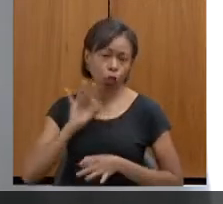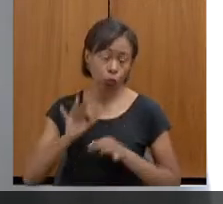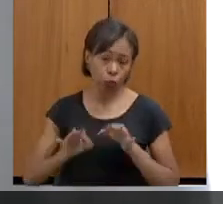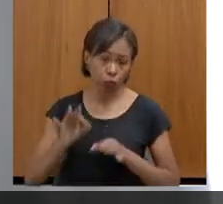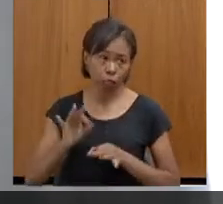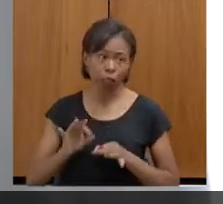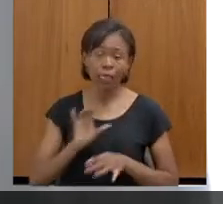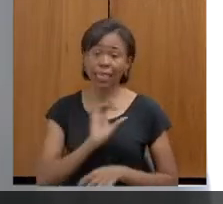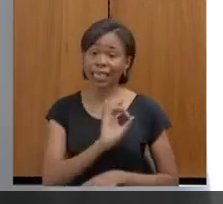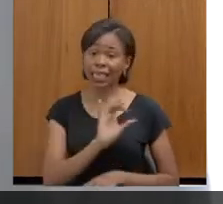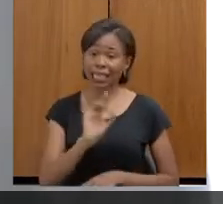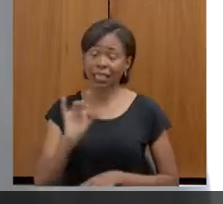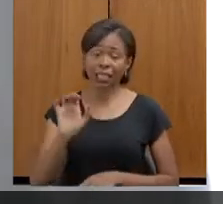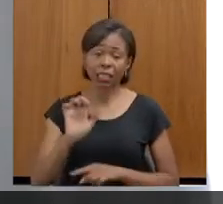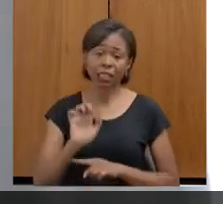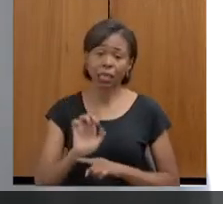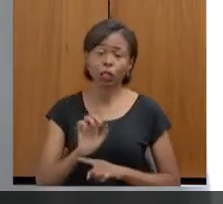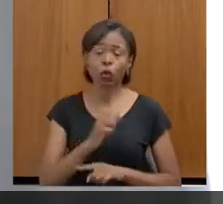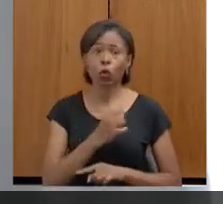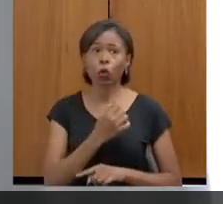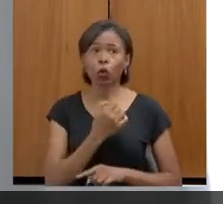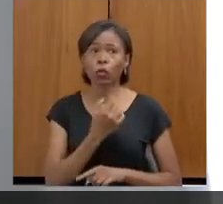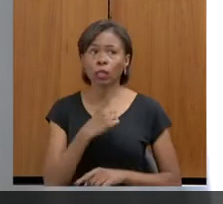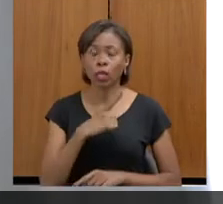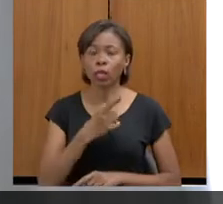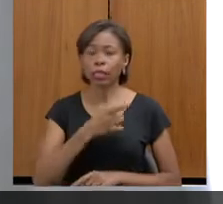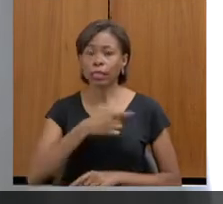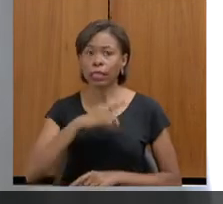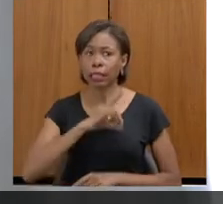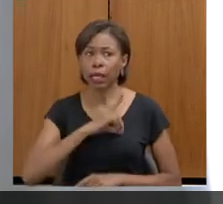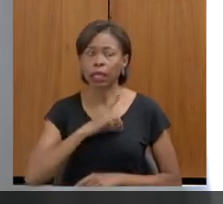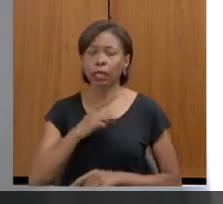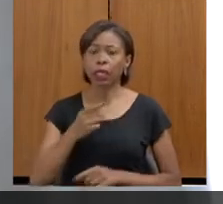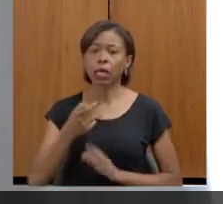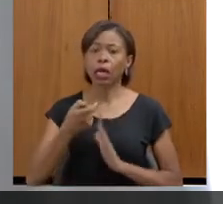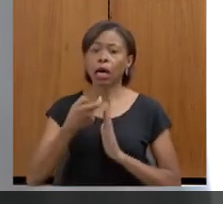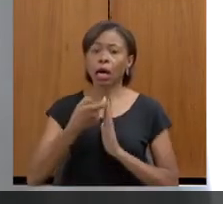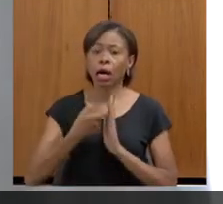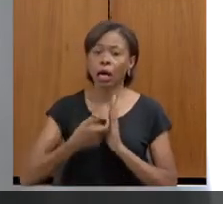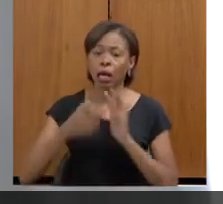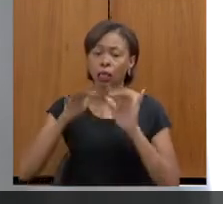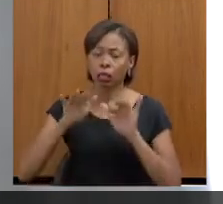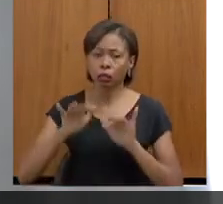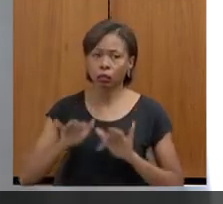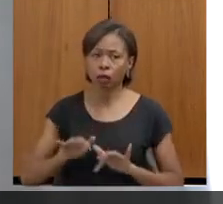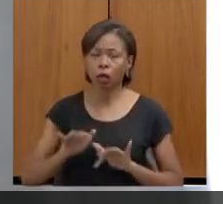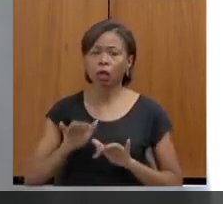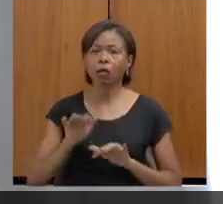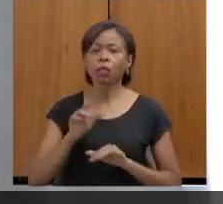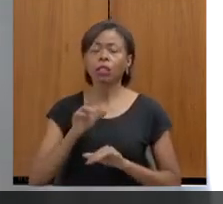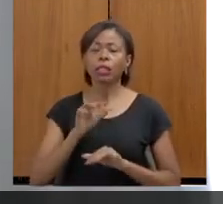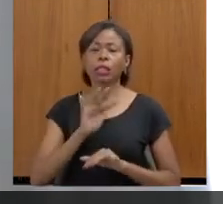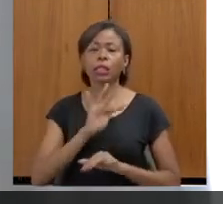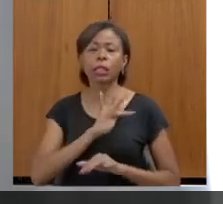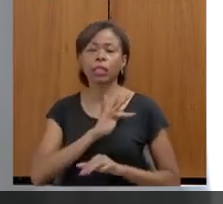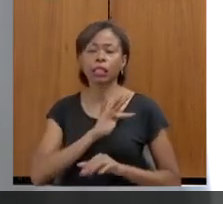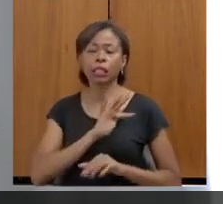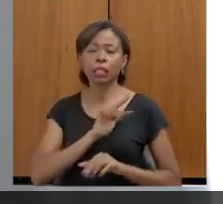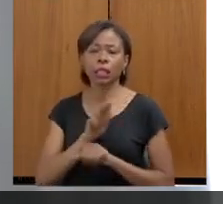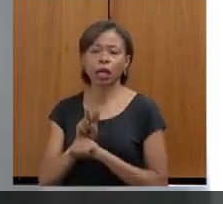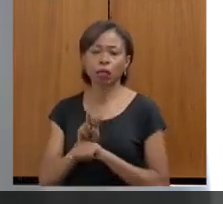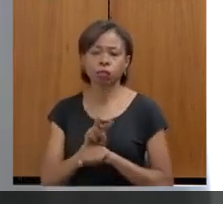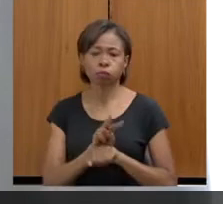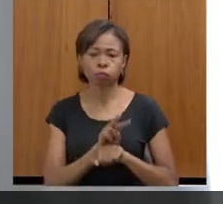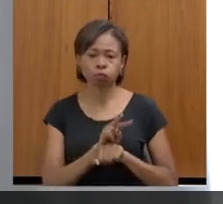escrivão e dois a três investigadores. Com relação às delegacias de plantão, são cinco equipes que também são compostos